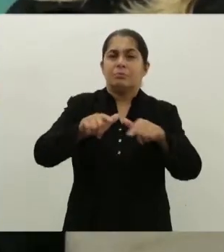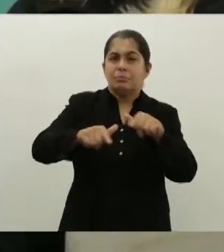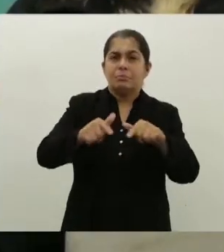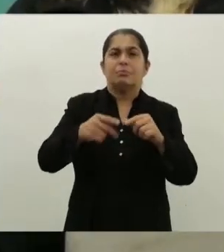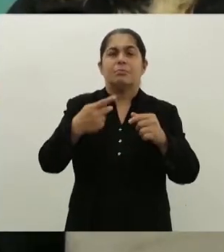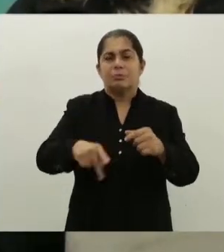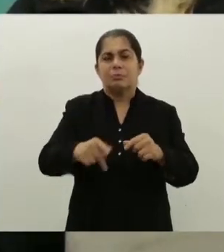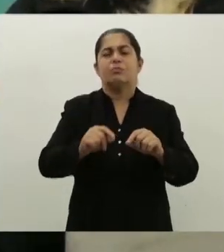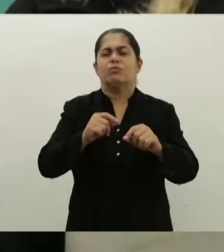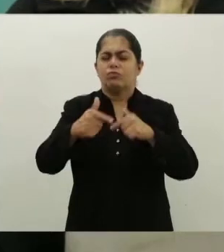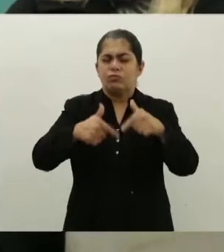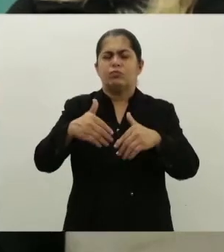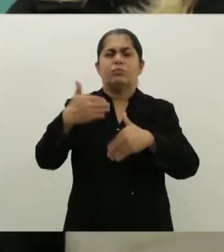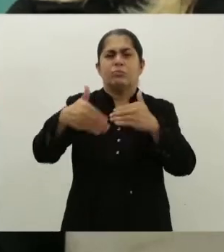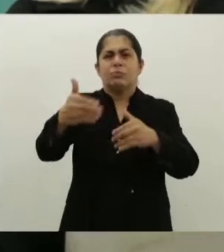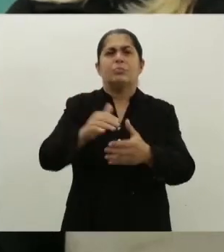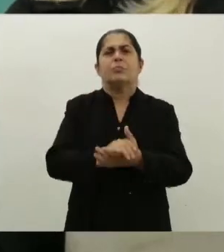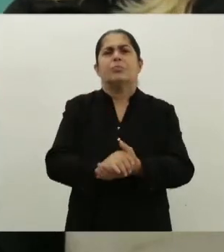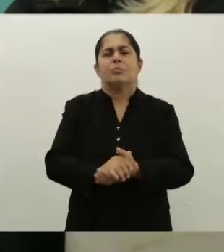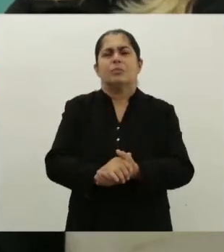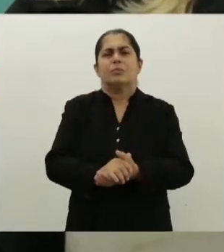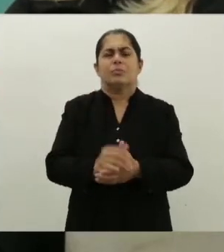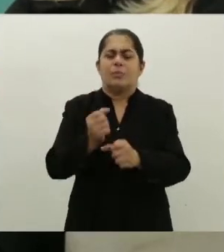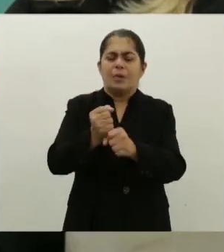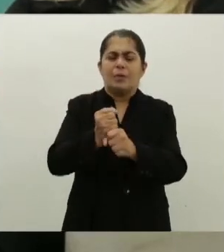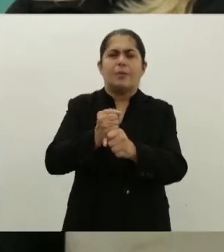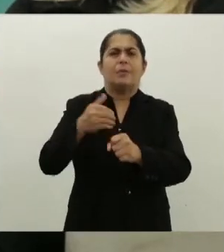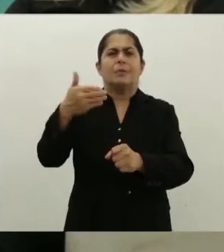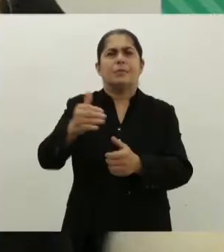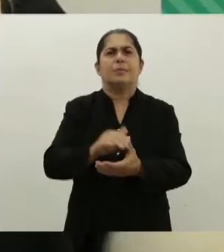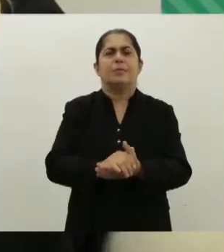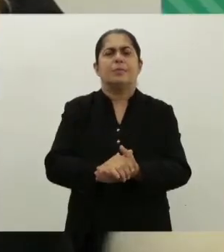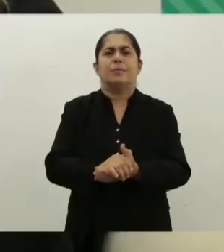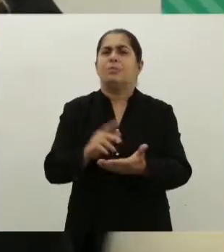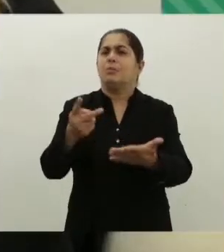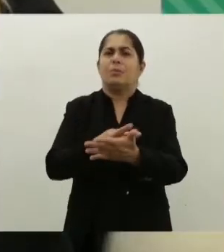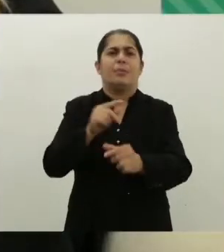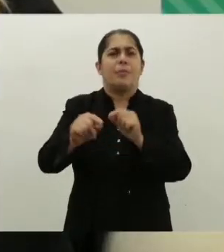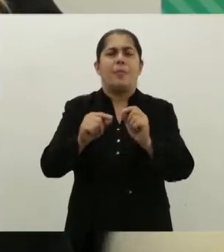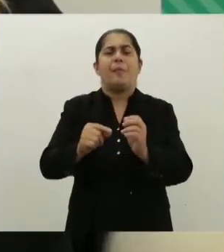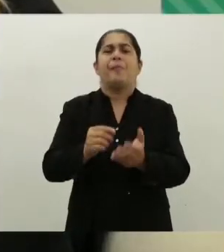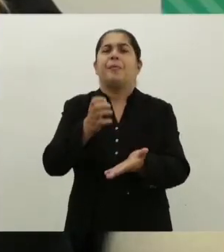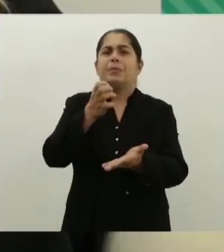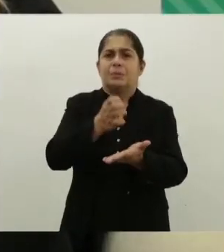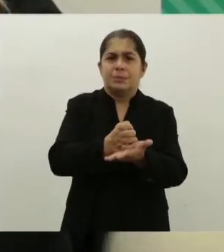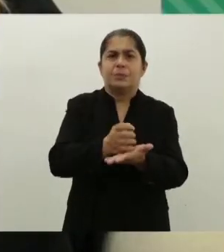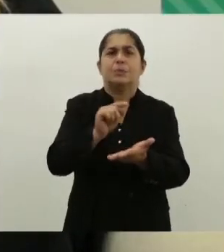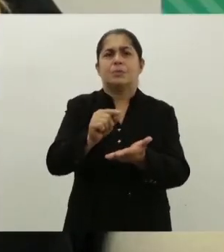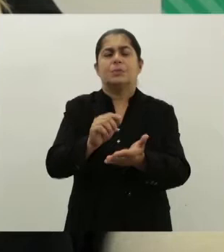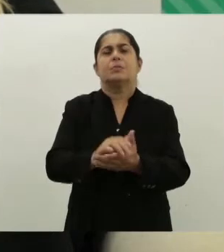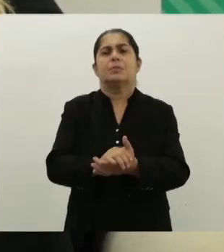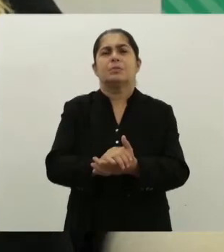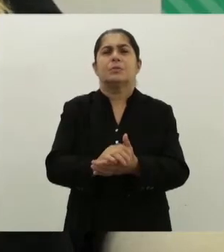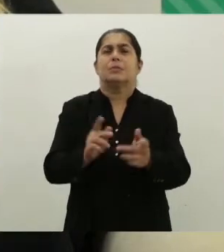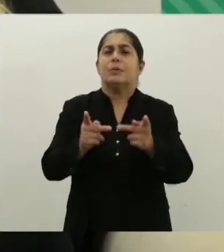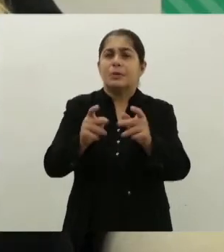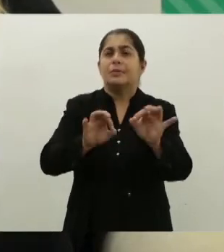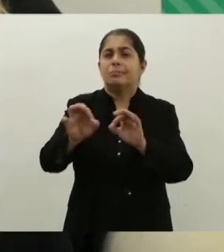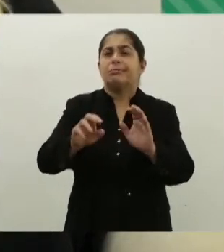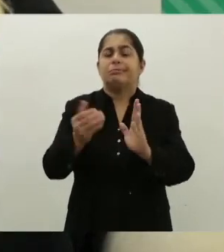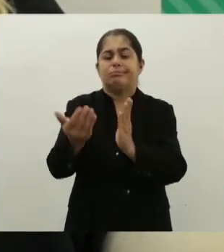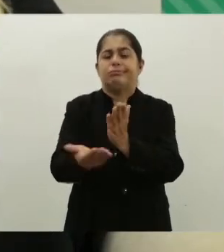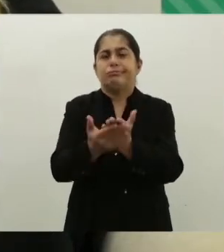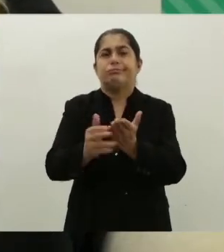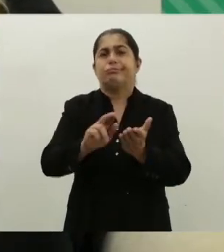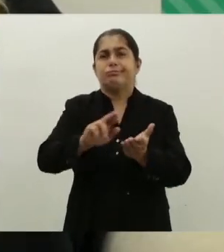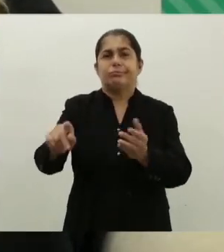nós que trabalhamos nessa área e militamos há muitos anos, a gente percebe que uma grande ameaça ao estatuto, por exemplo, é a questão dos projetos